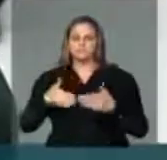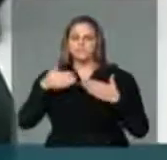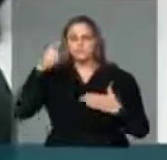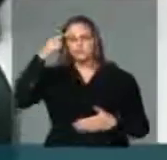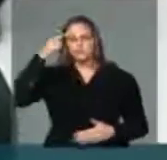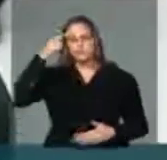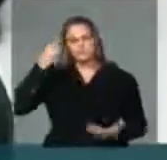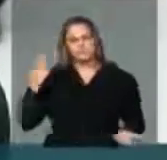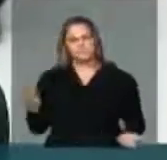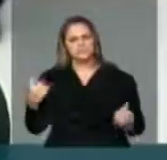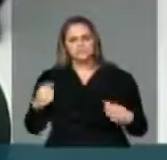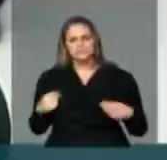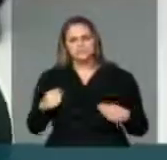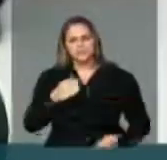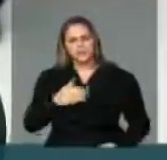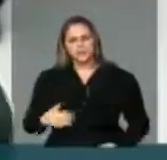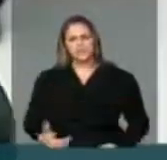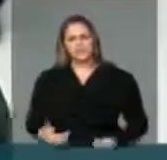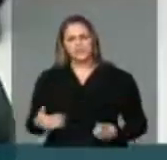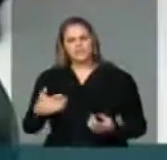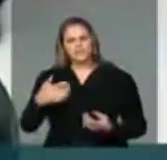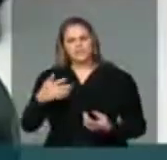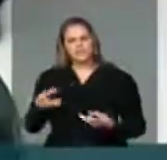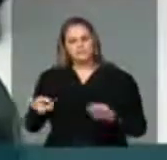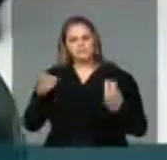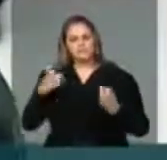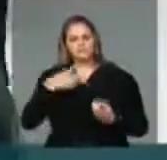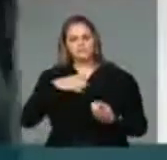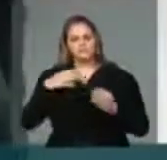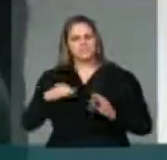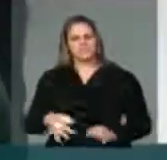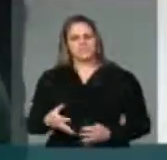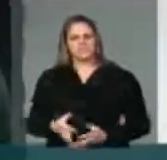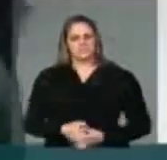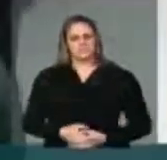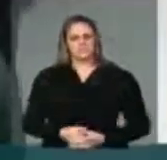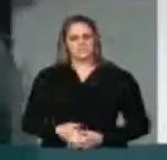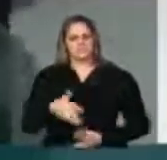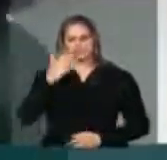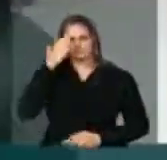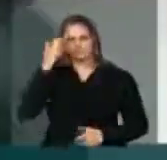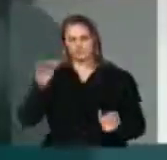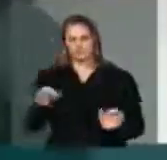ao governo, sensibilidade, para entender que o diálogo e a negociação é o melhor caminho. Então, muito obrigado, presidente. Obrigado.